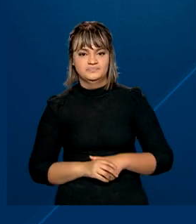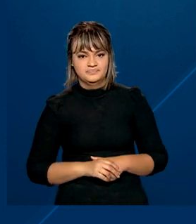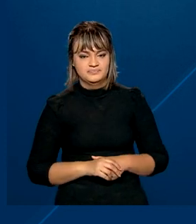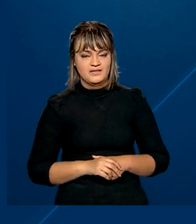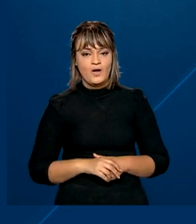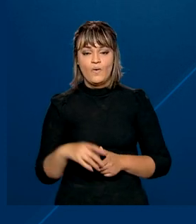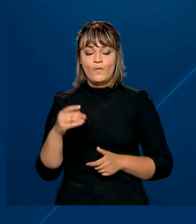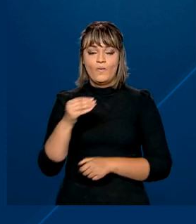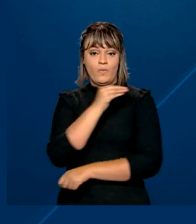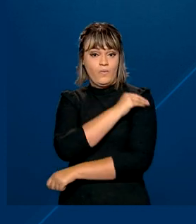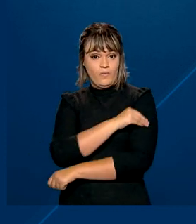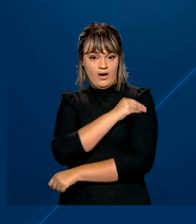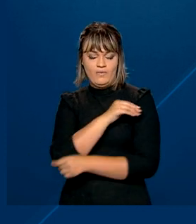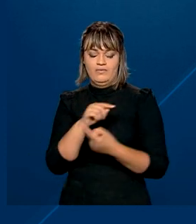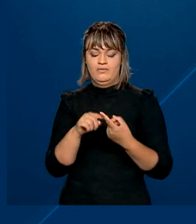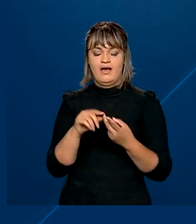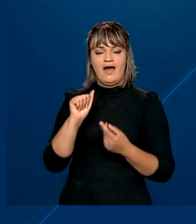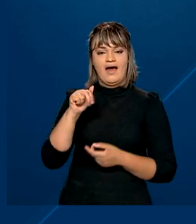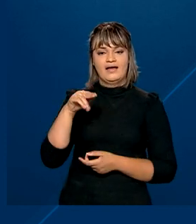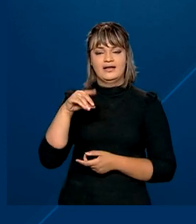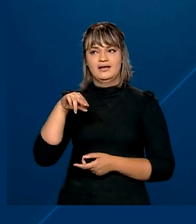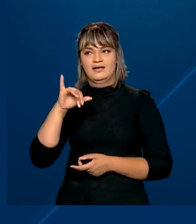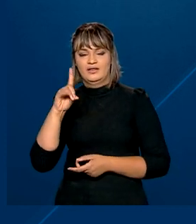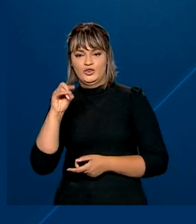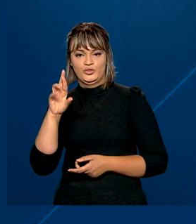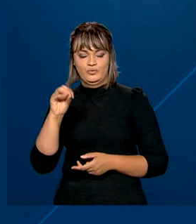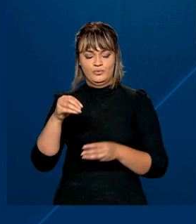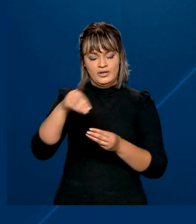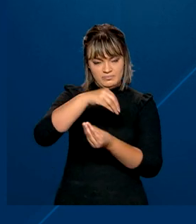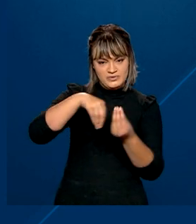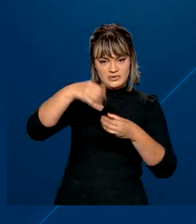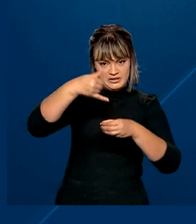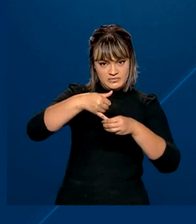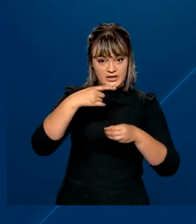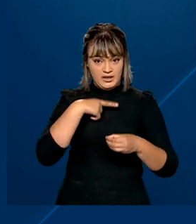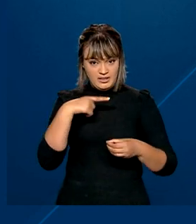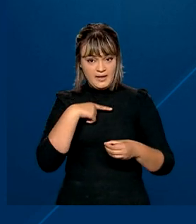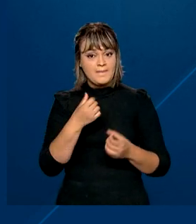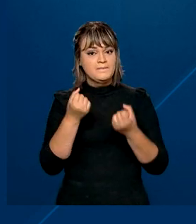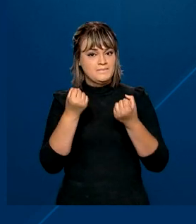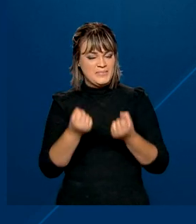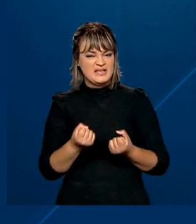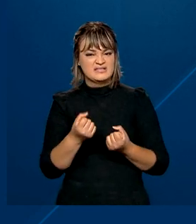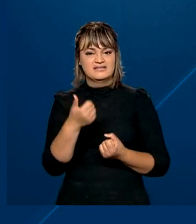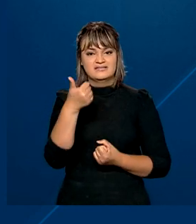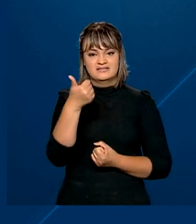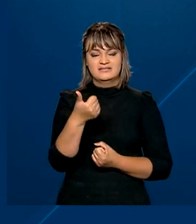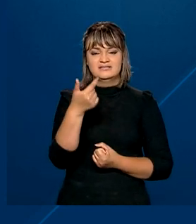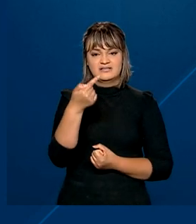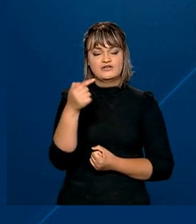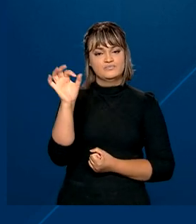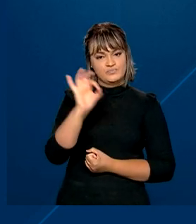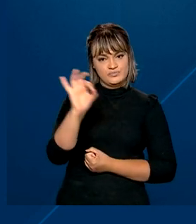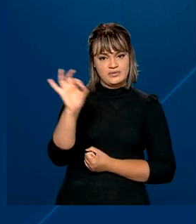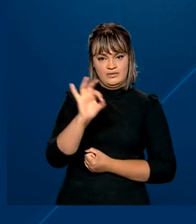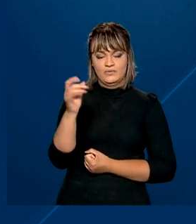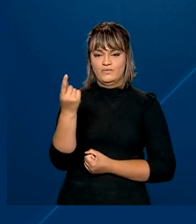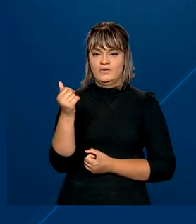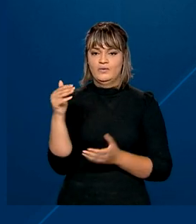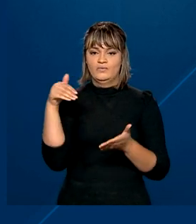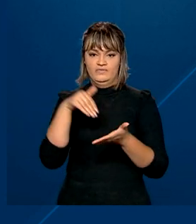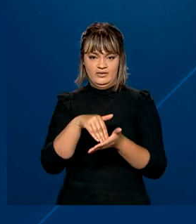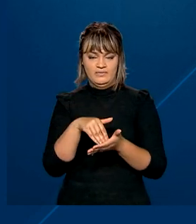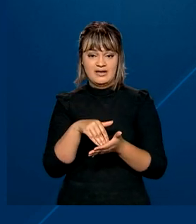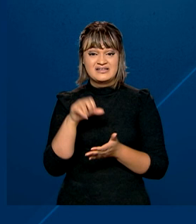O álcool anidro, que faz parte da composição da gasolina, pesa 17% no preço.